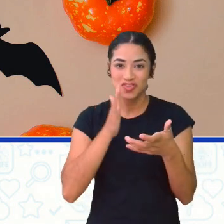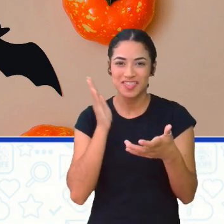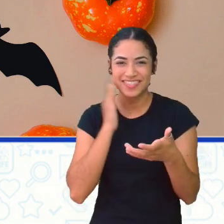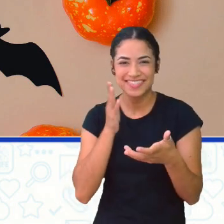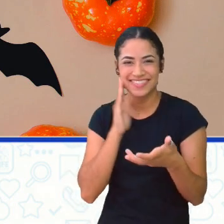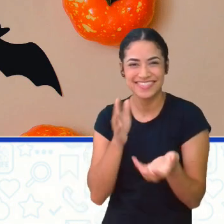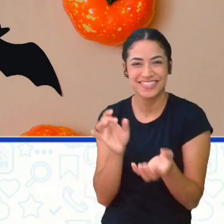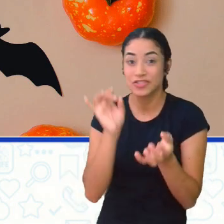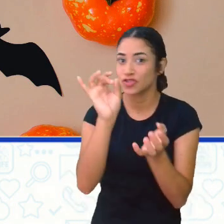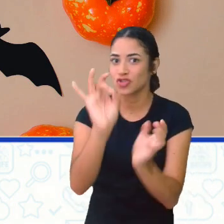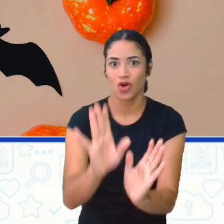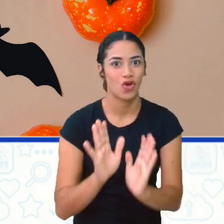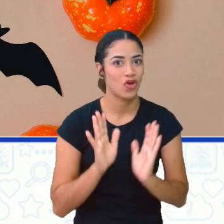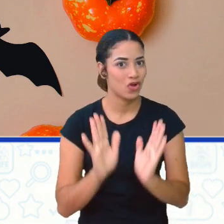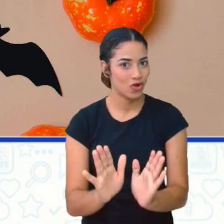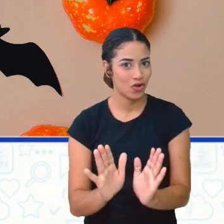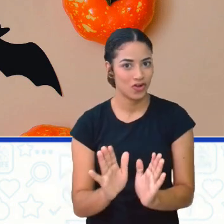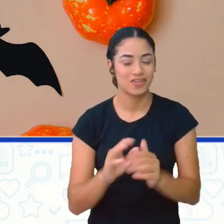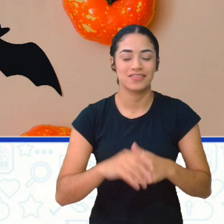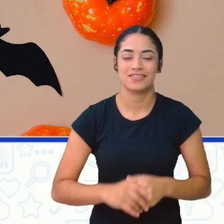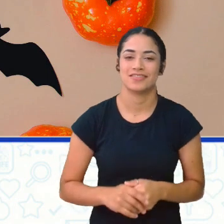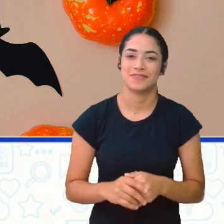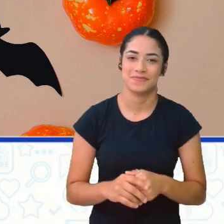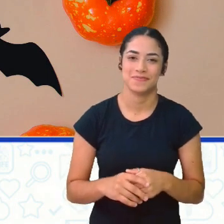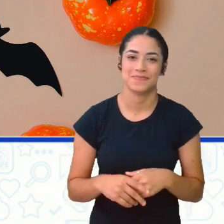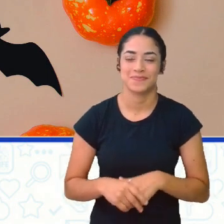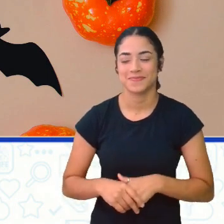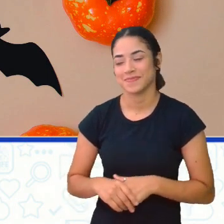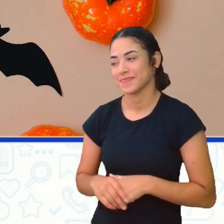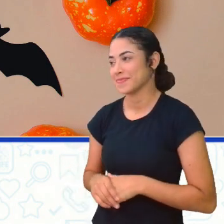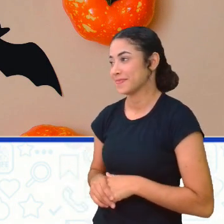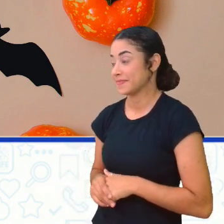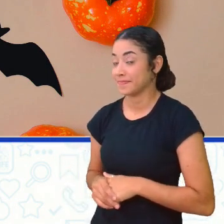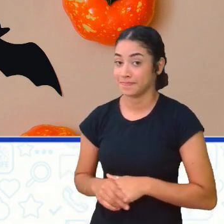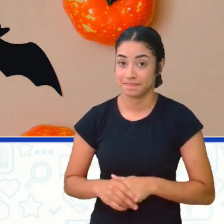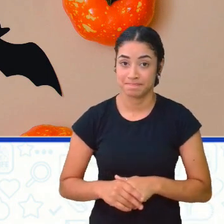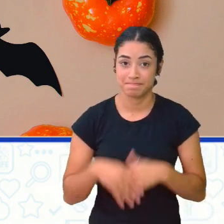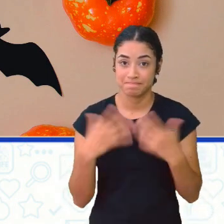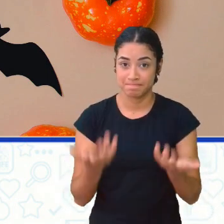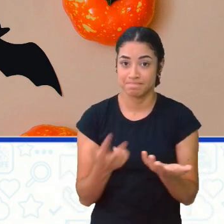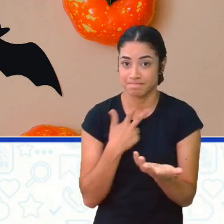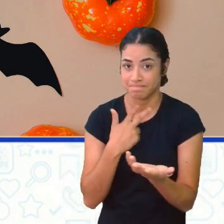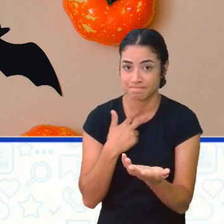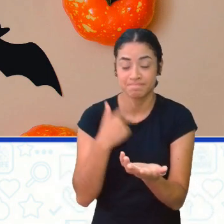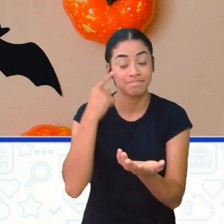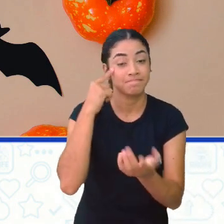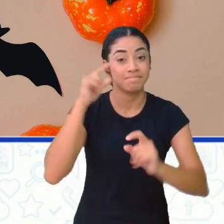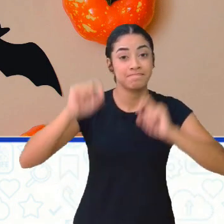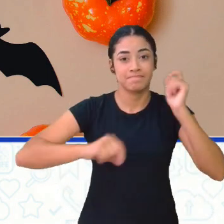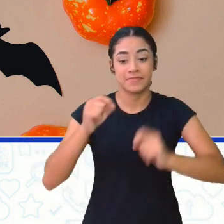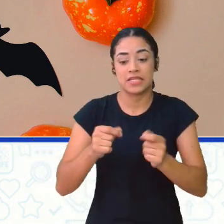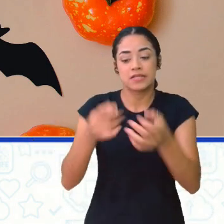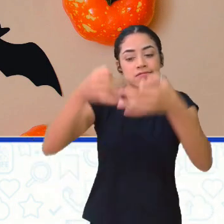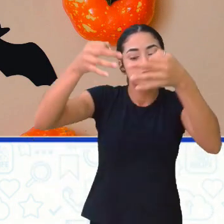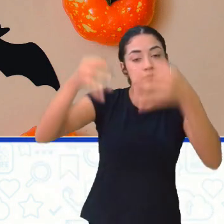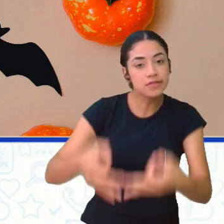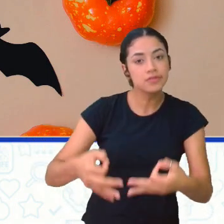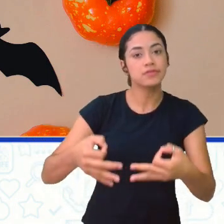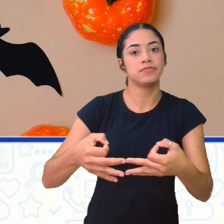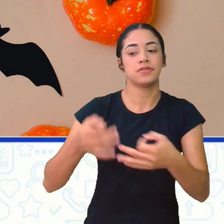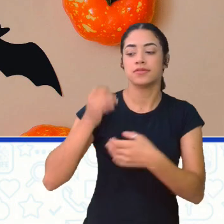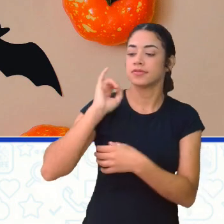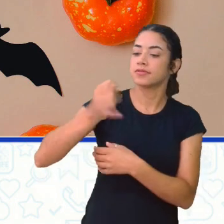acabaram E que a gente Queria que continuasse Professora É porque a gente Pode pensar Exatamente Nesse caso A